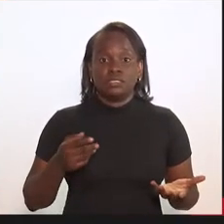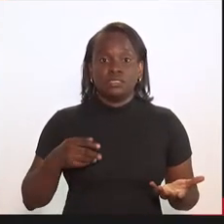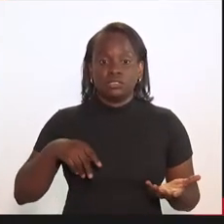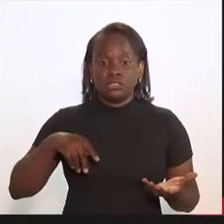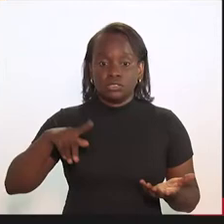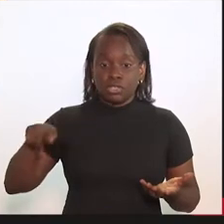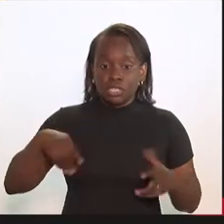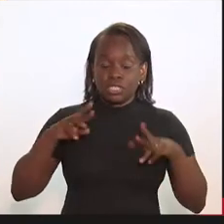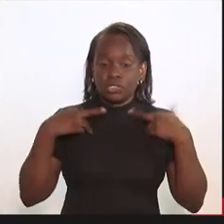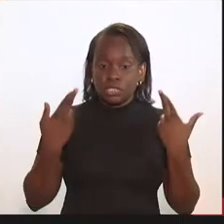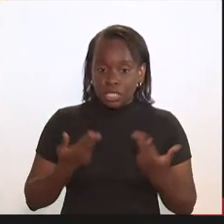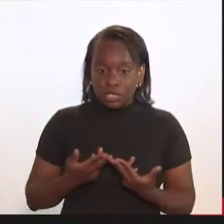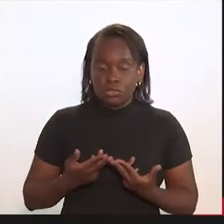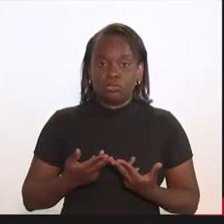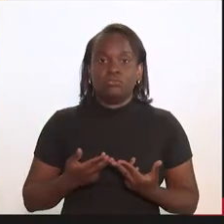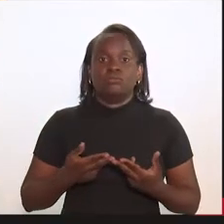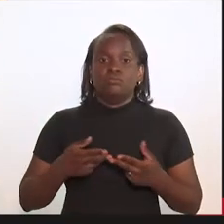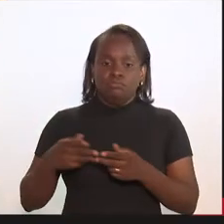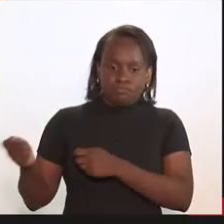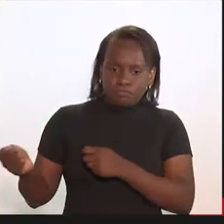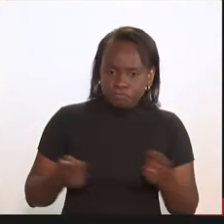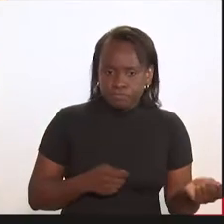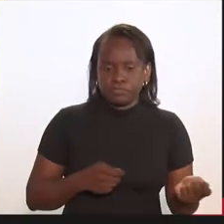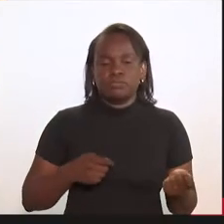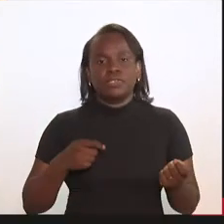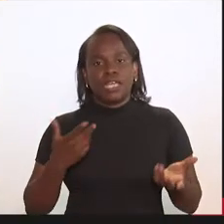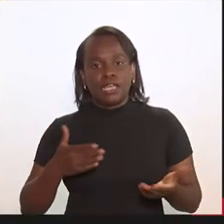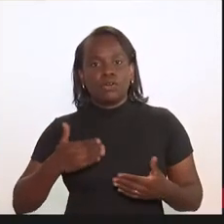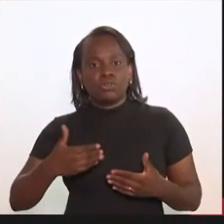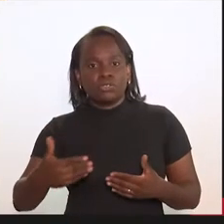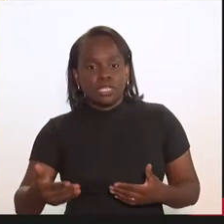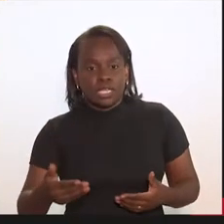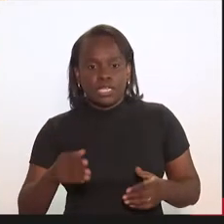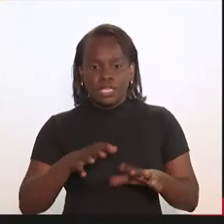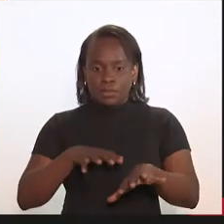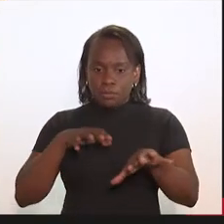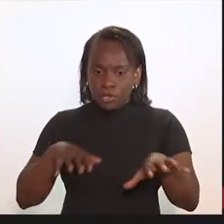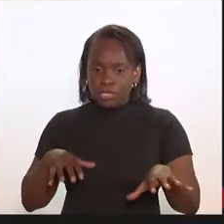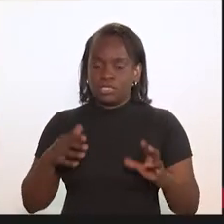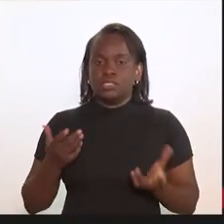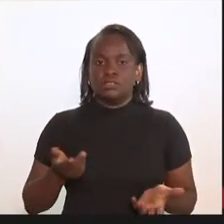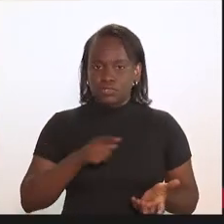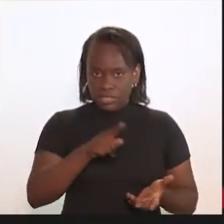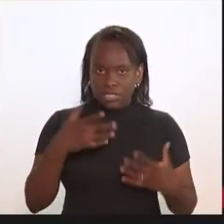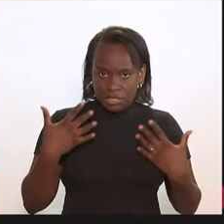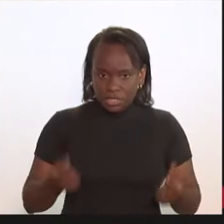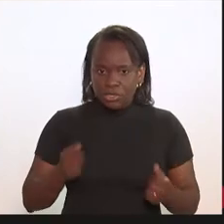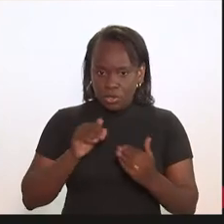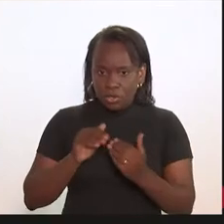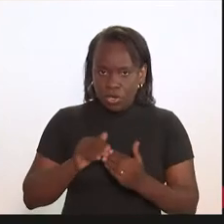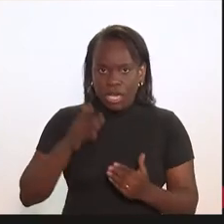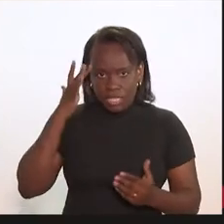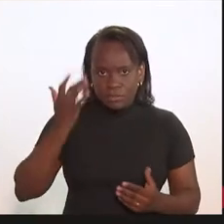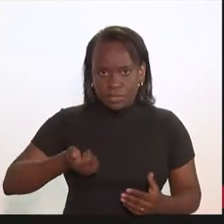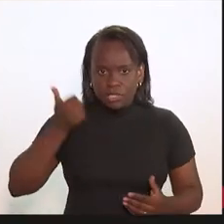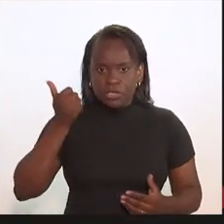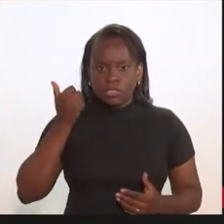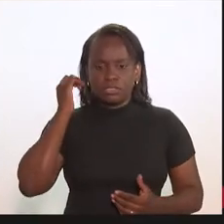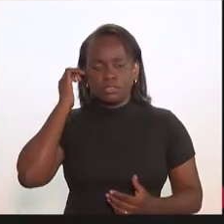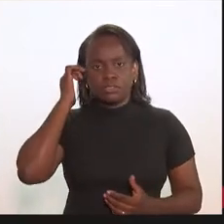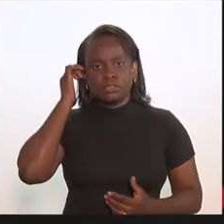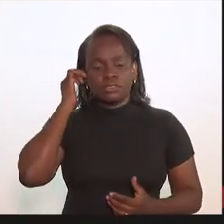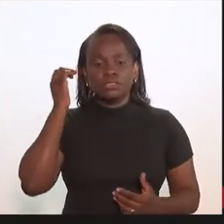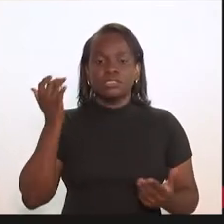nossas reuniões permanentes, elas vão continuar sendo remotas, vocês estão de acordo, acham melhor?